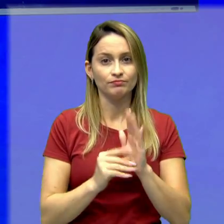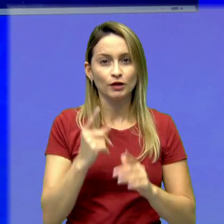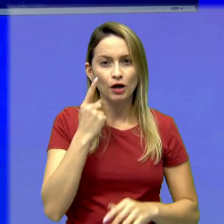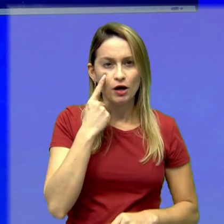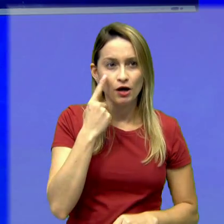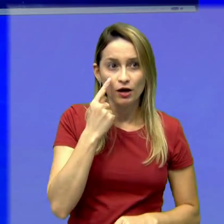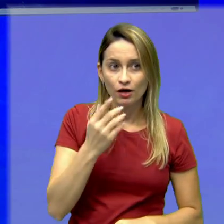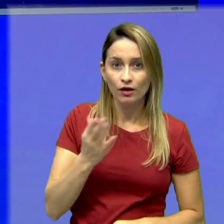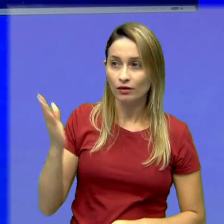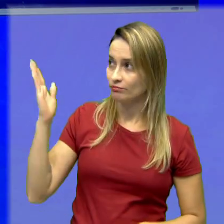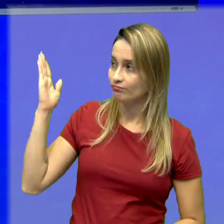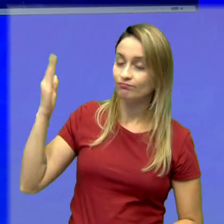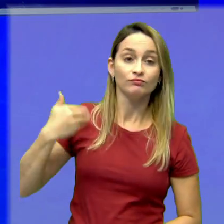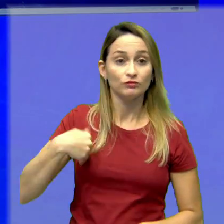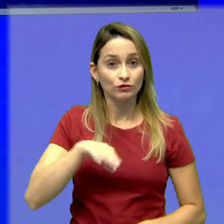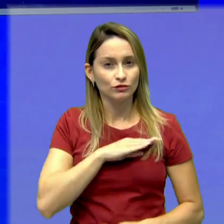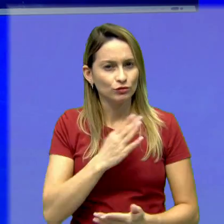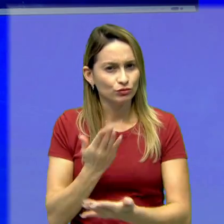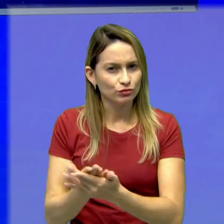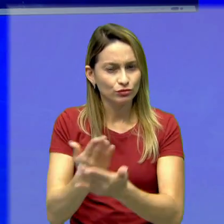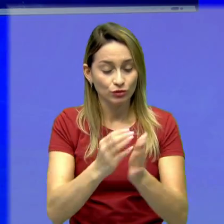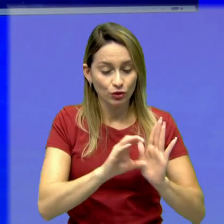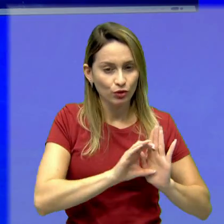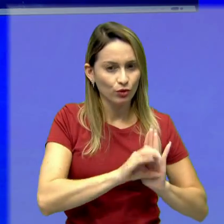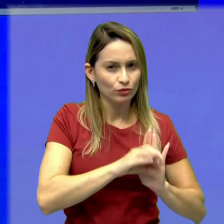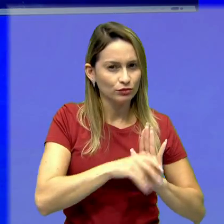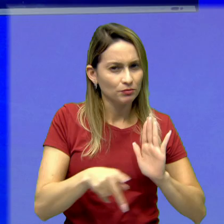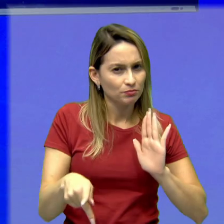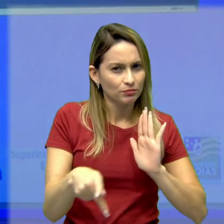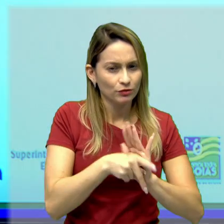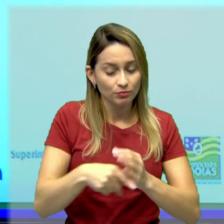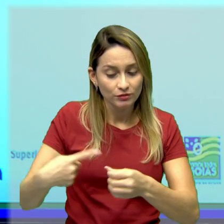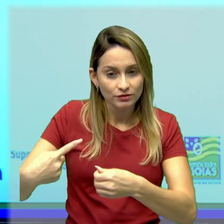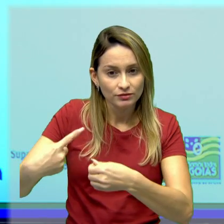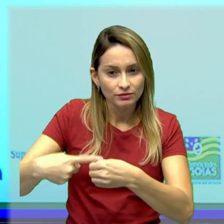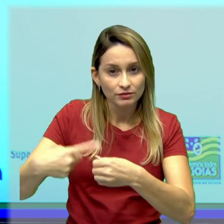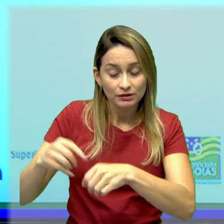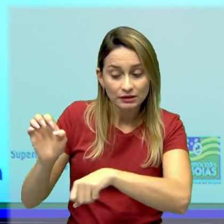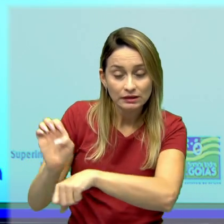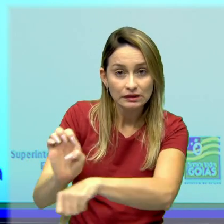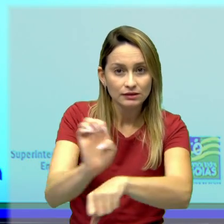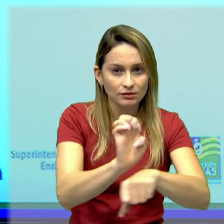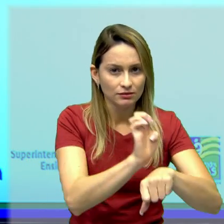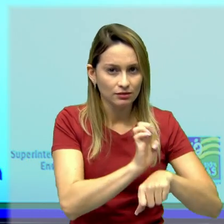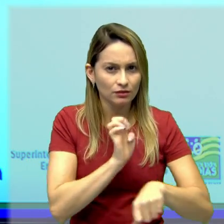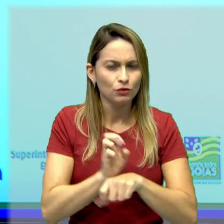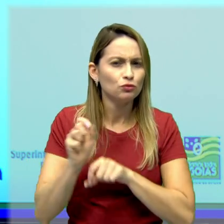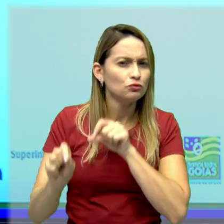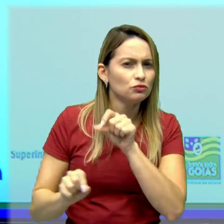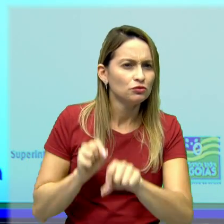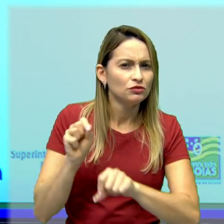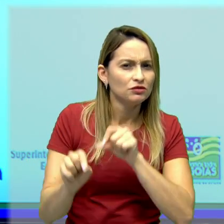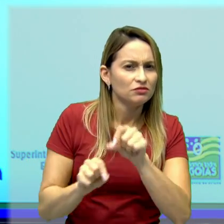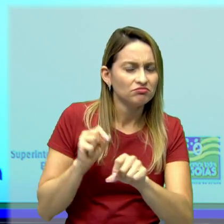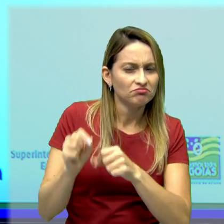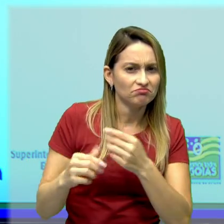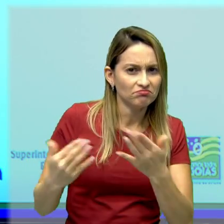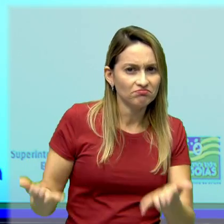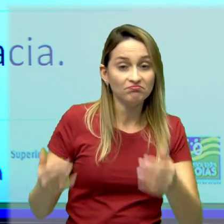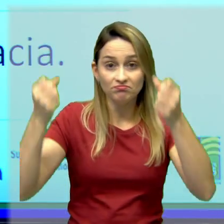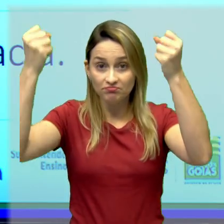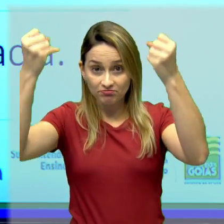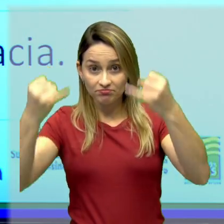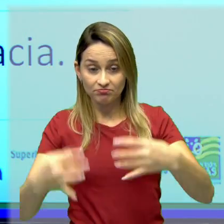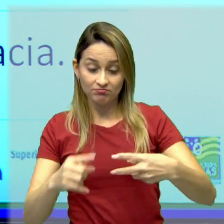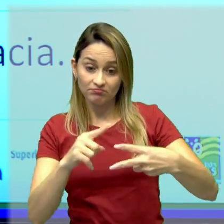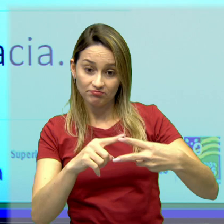Veja, então a gente vai ver um pouco do conceito de cidade-estado, o que é uma cidade-estado, né?